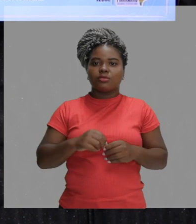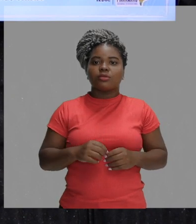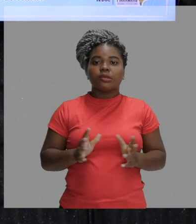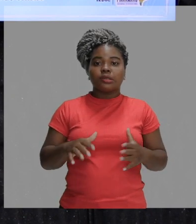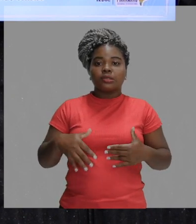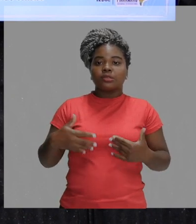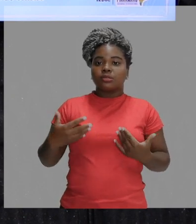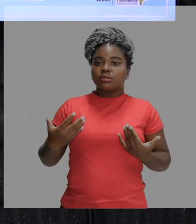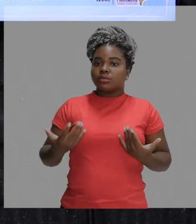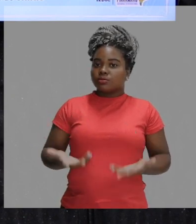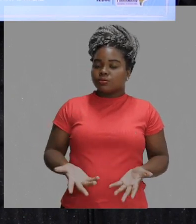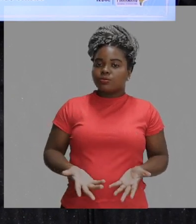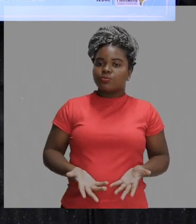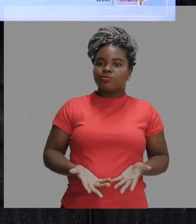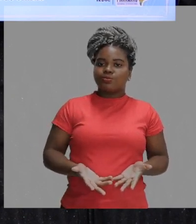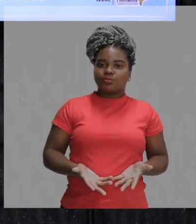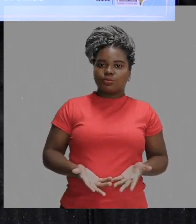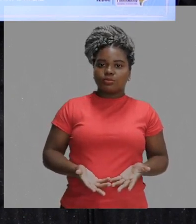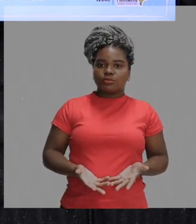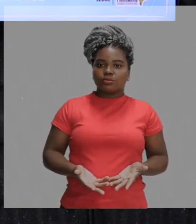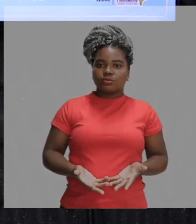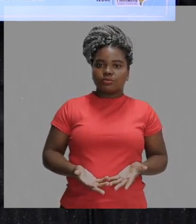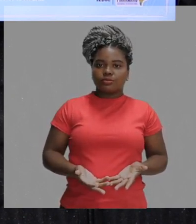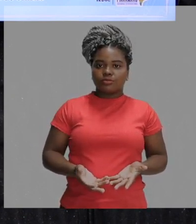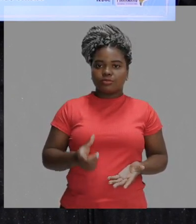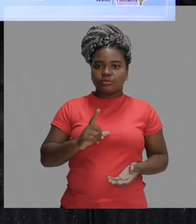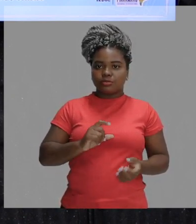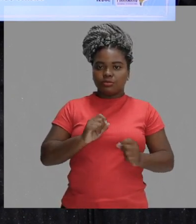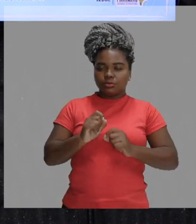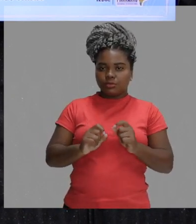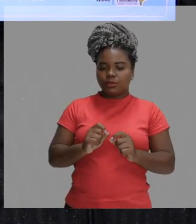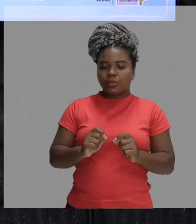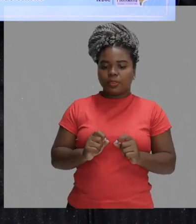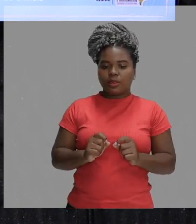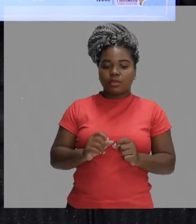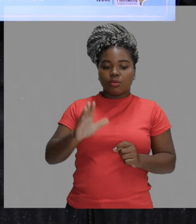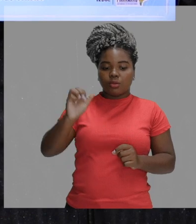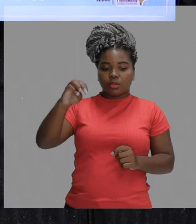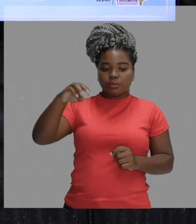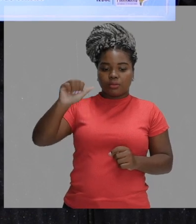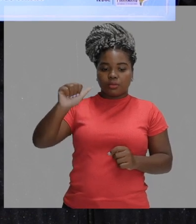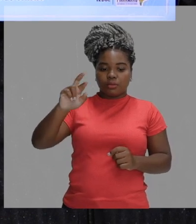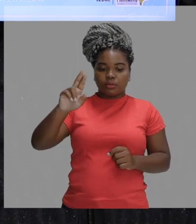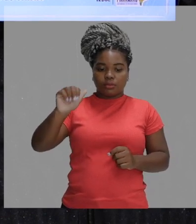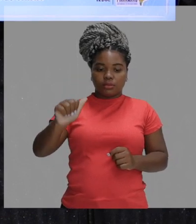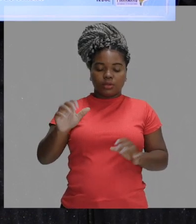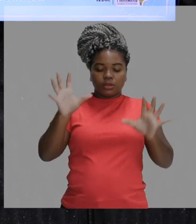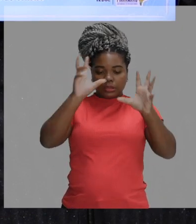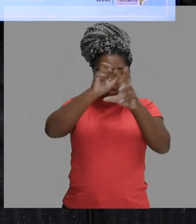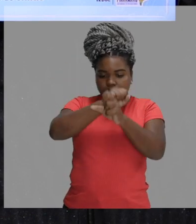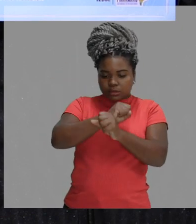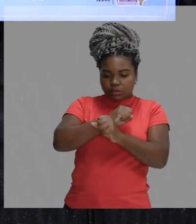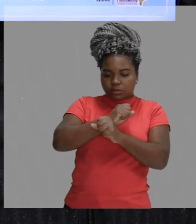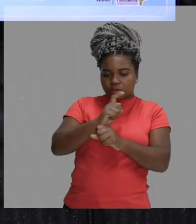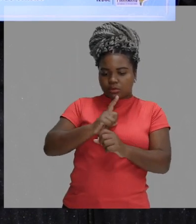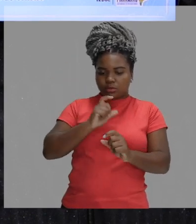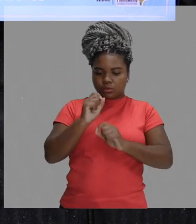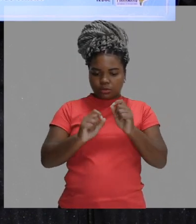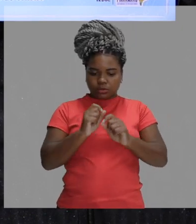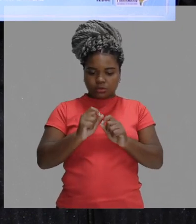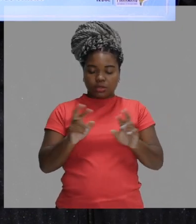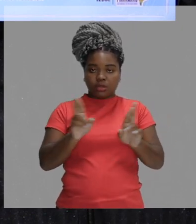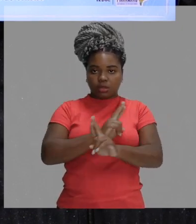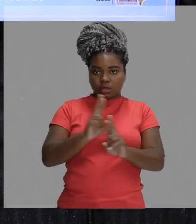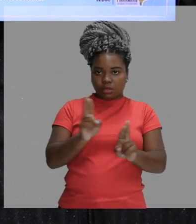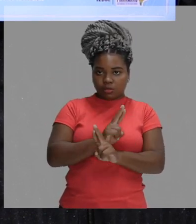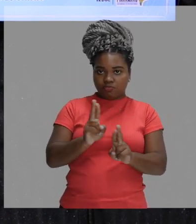e o princípio da óptica geométrica. Então isso é uma câmera escura. Então na câmera escura nós vamos fazer a